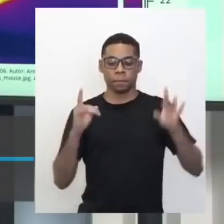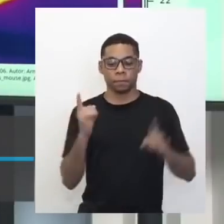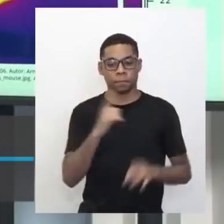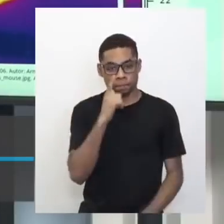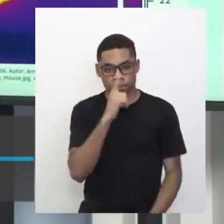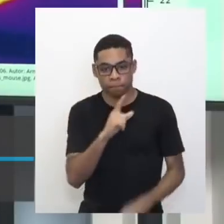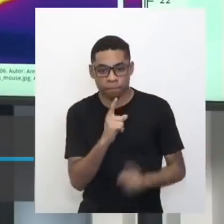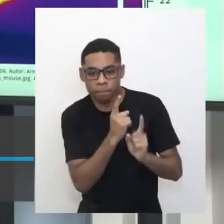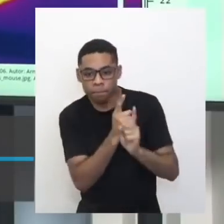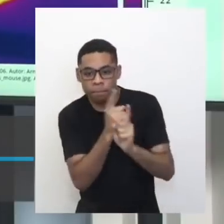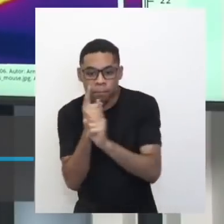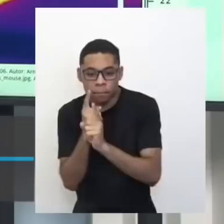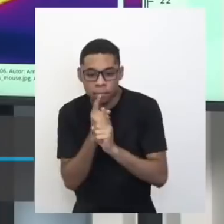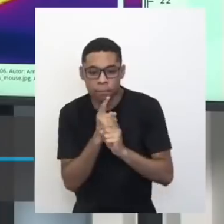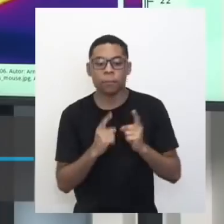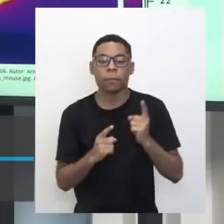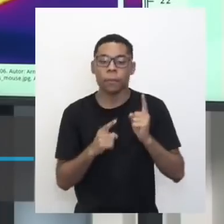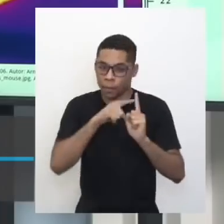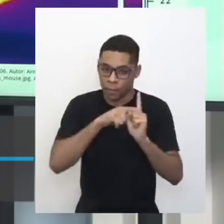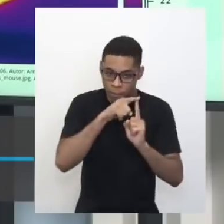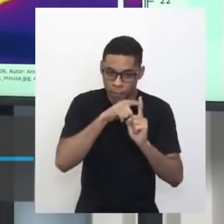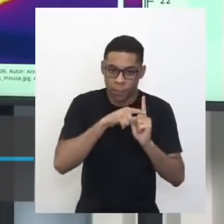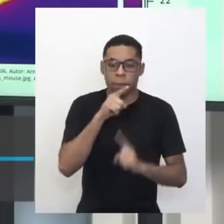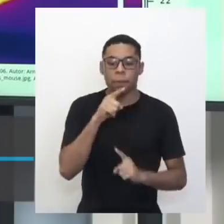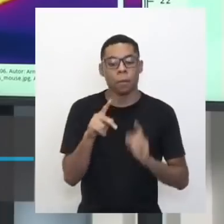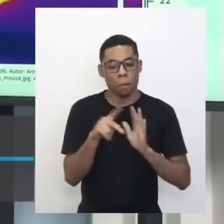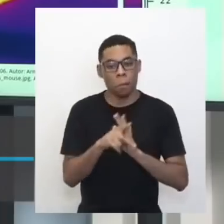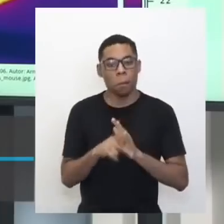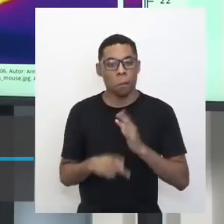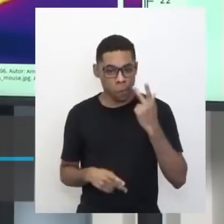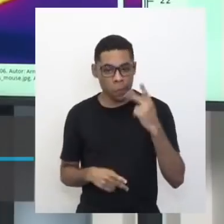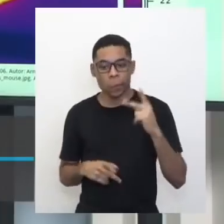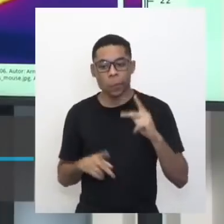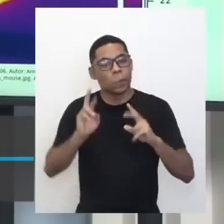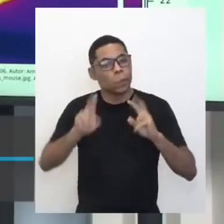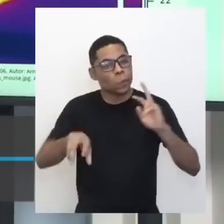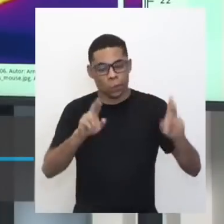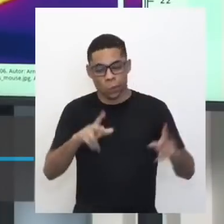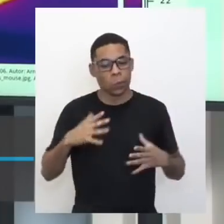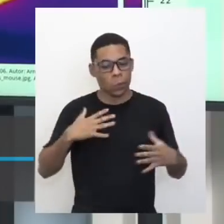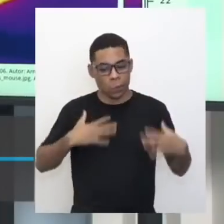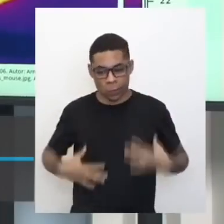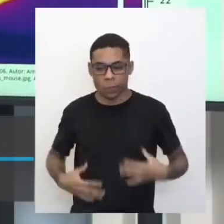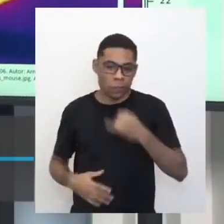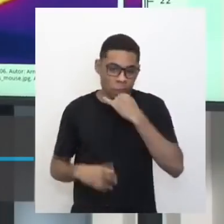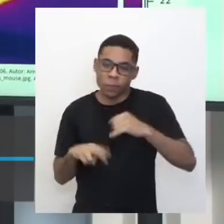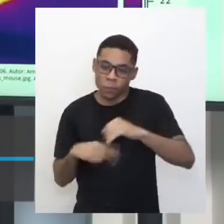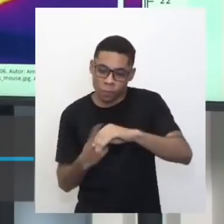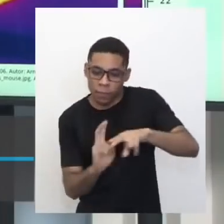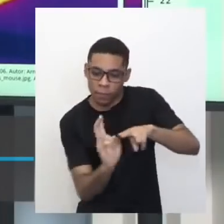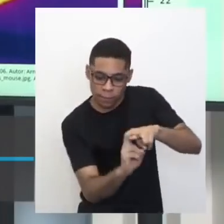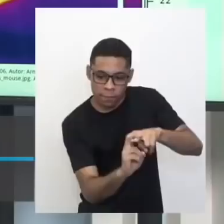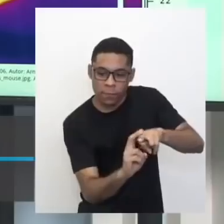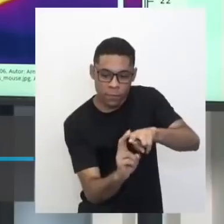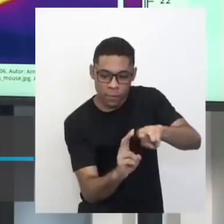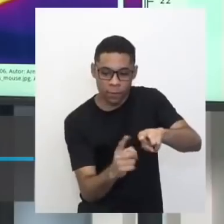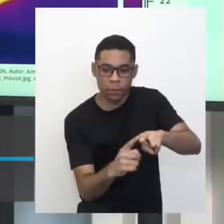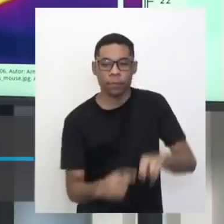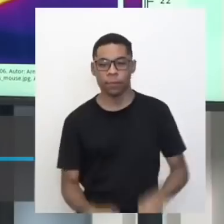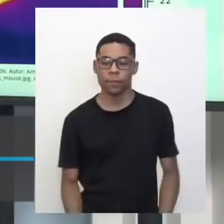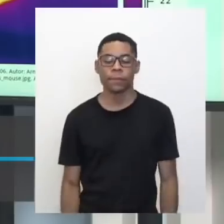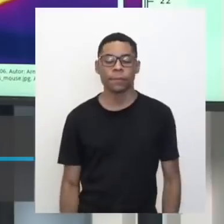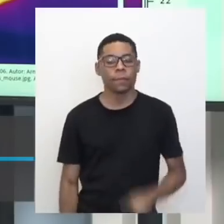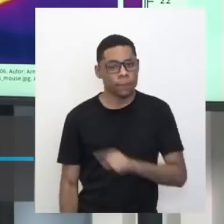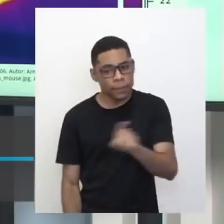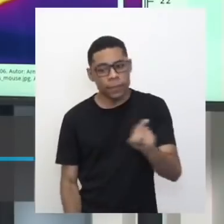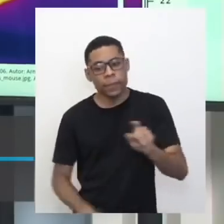poder captar a temperatura emitida pelos diferentes corpos que tem aí, no caso aí a cobra e o roedor aí. Mas a